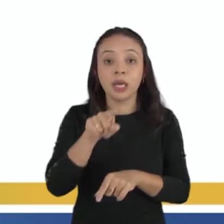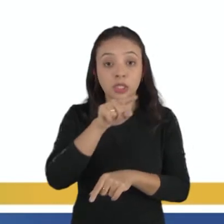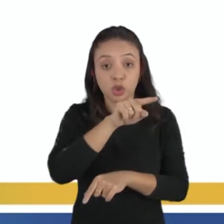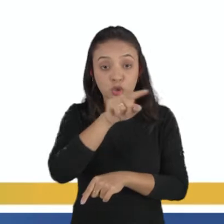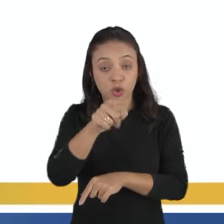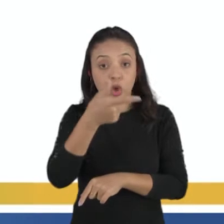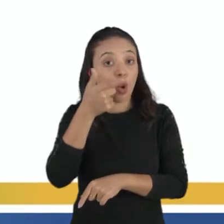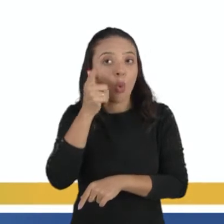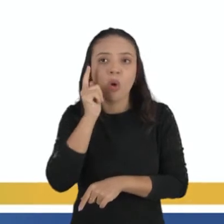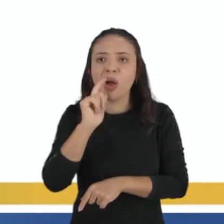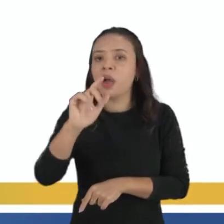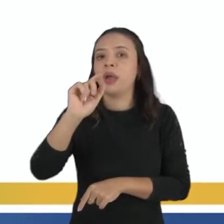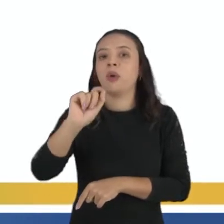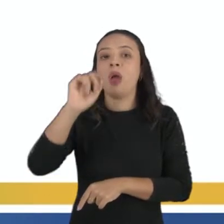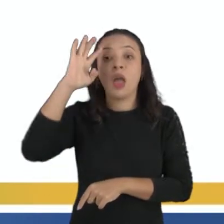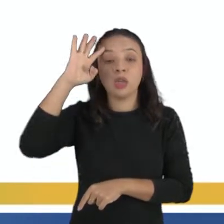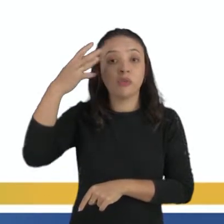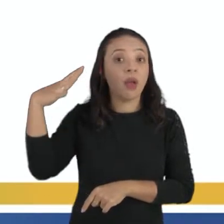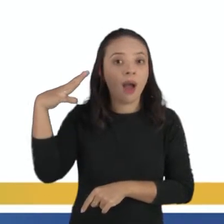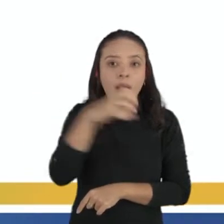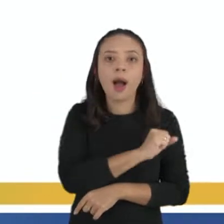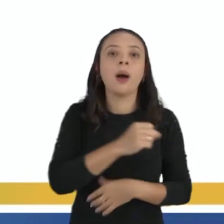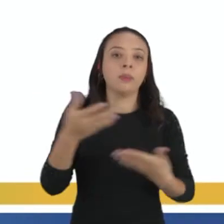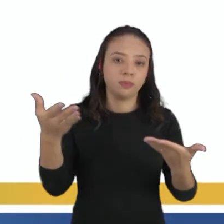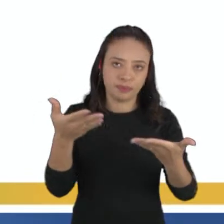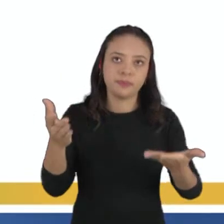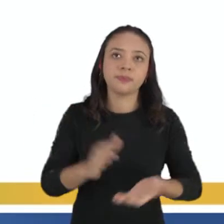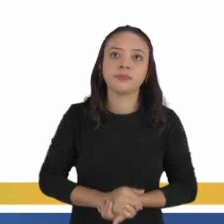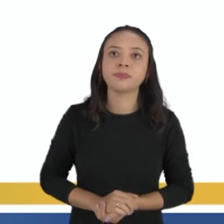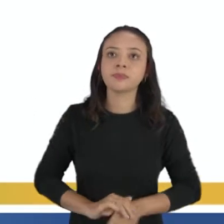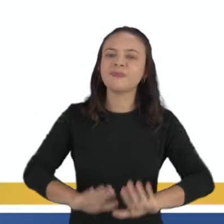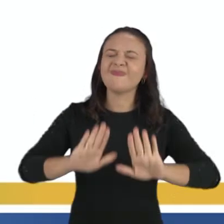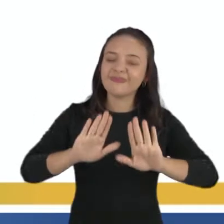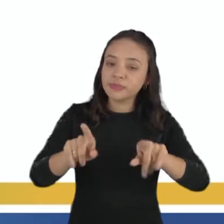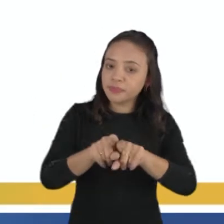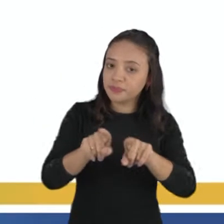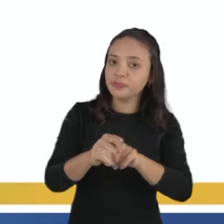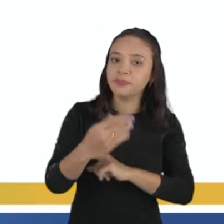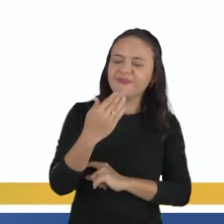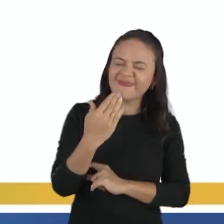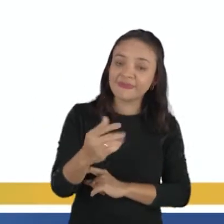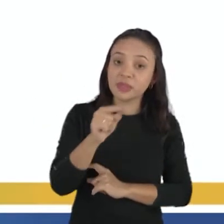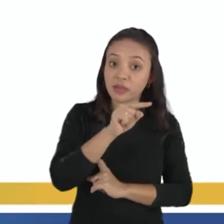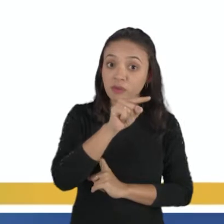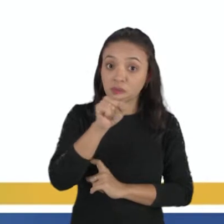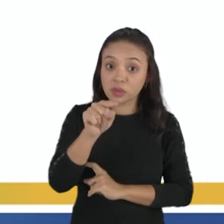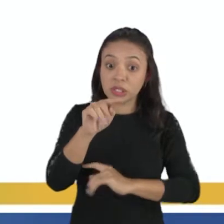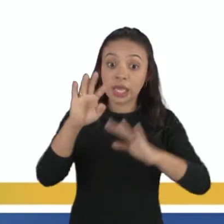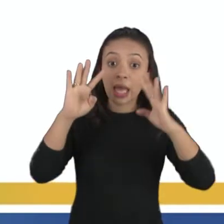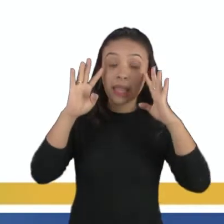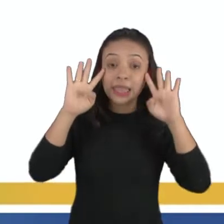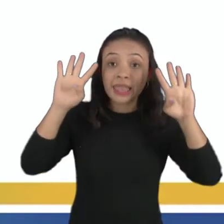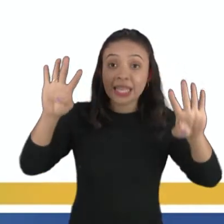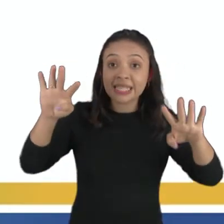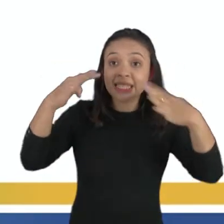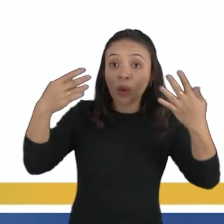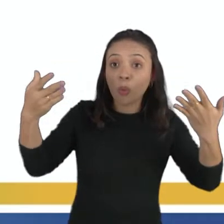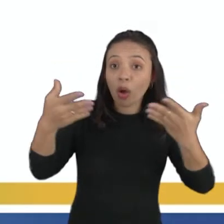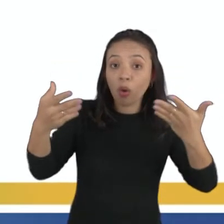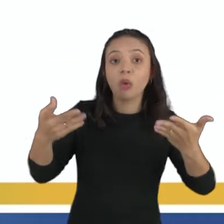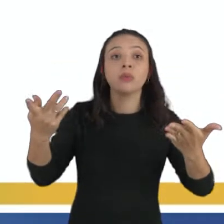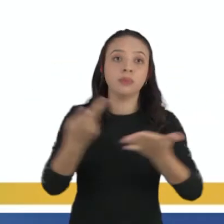solução direta e imediata para tal problema. Mas peço-lhe que dê ênfase a essa situação,